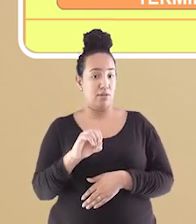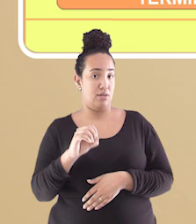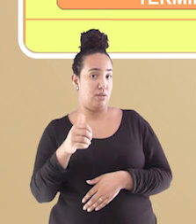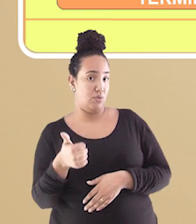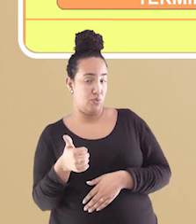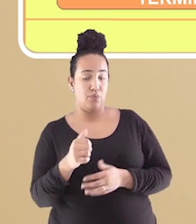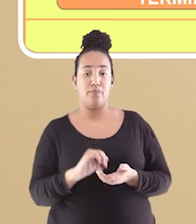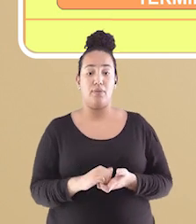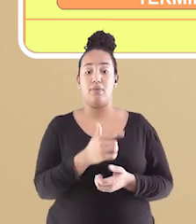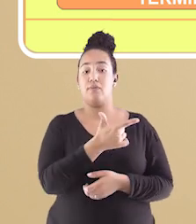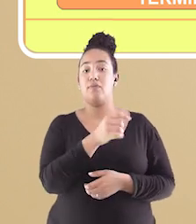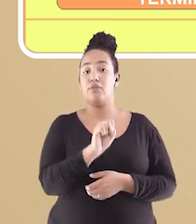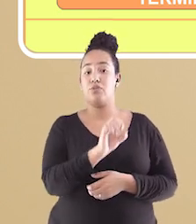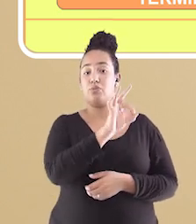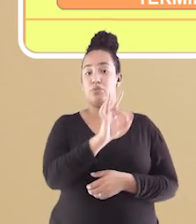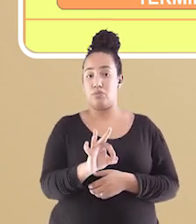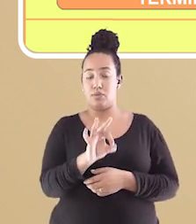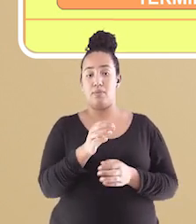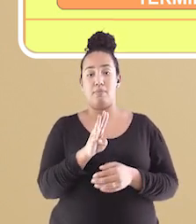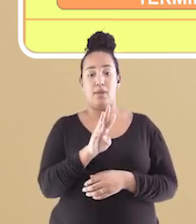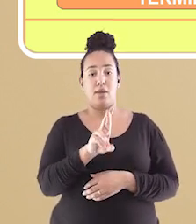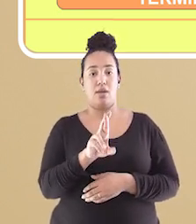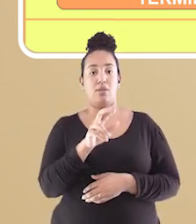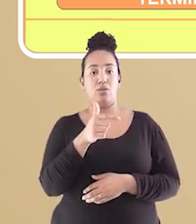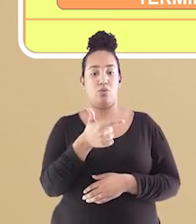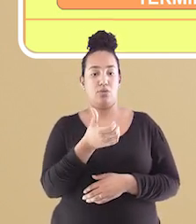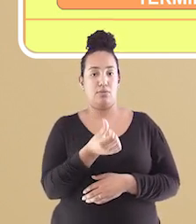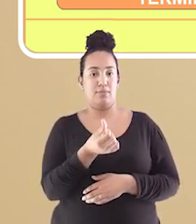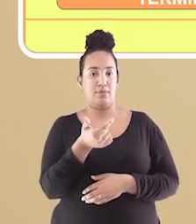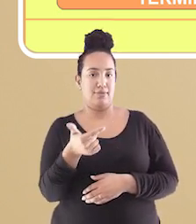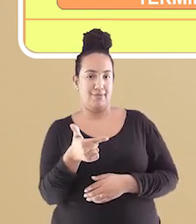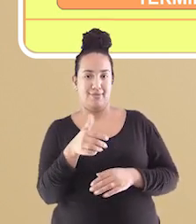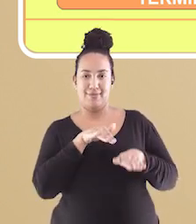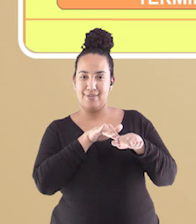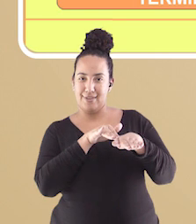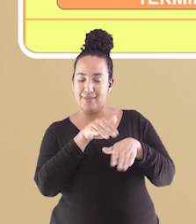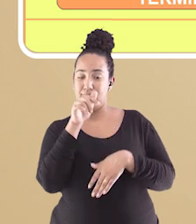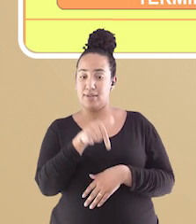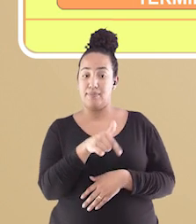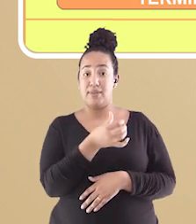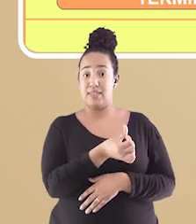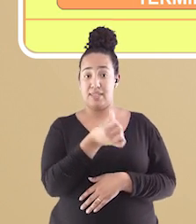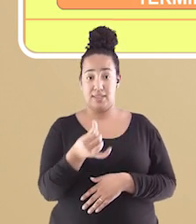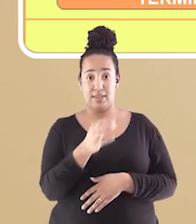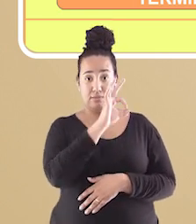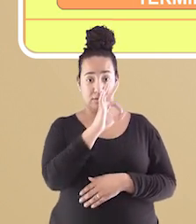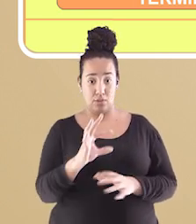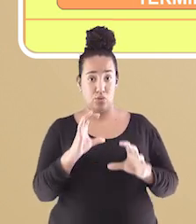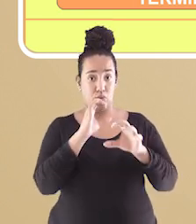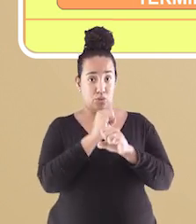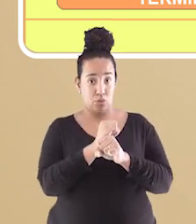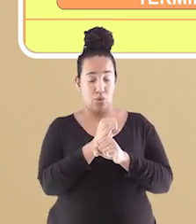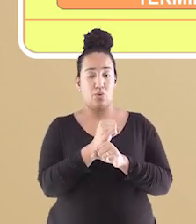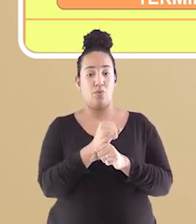e 28% pela BR-262. Desse total, 66%